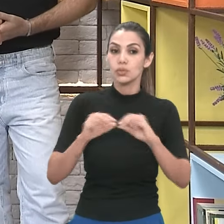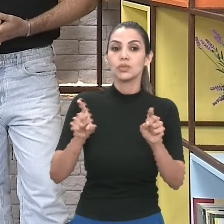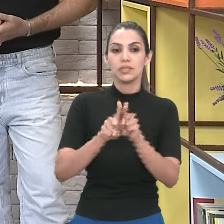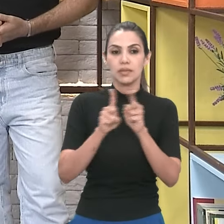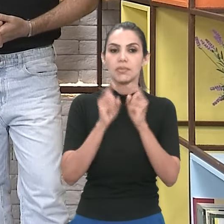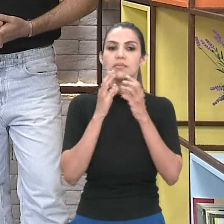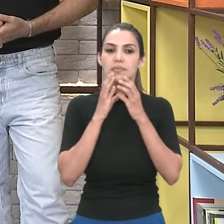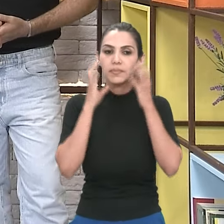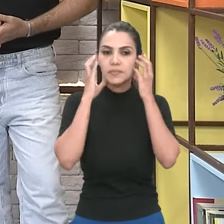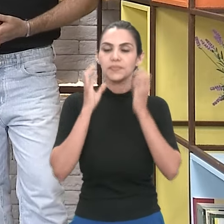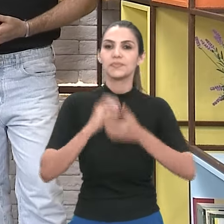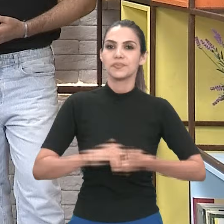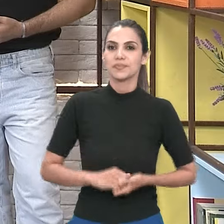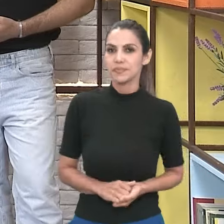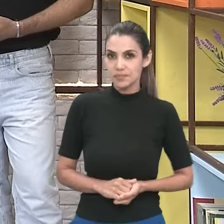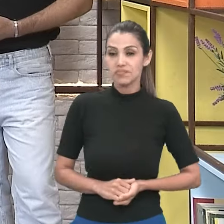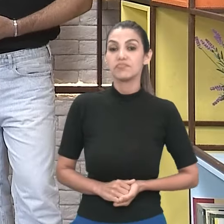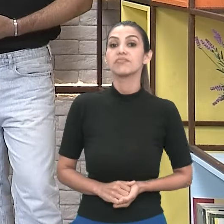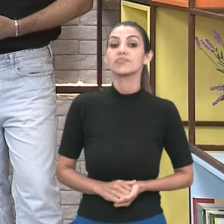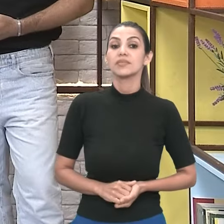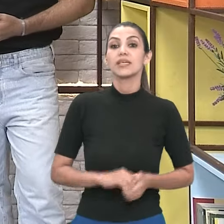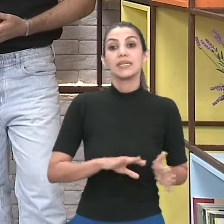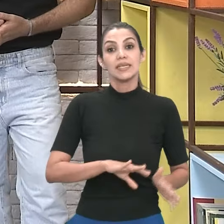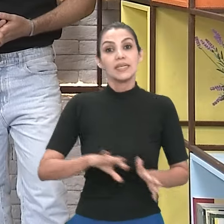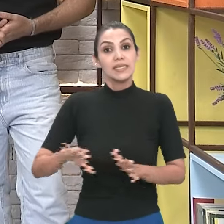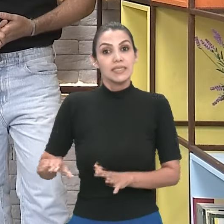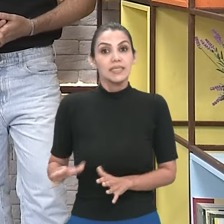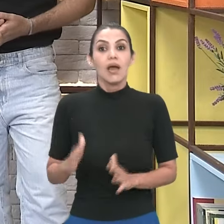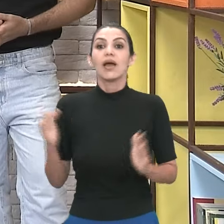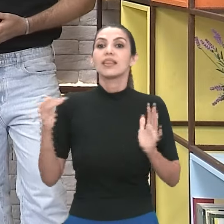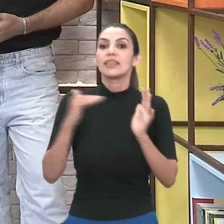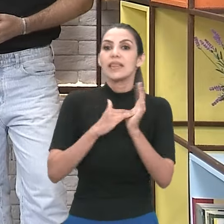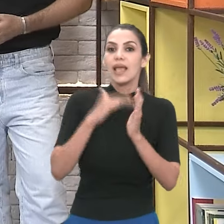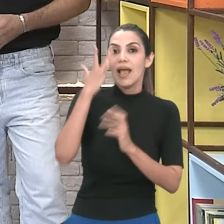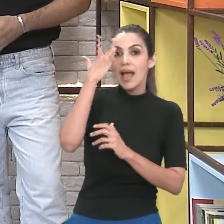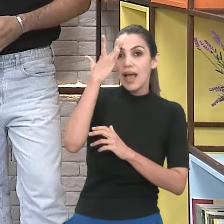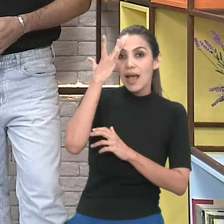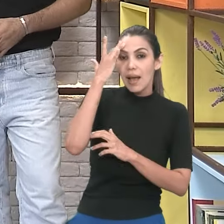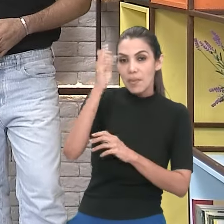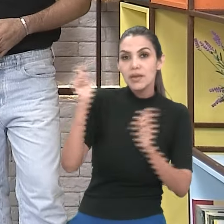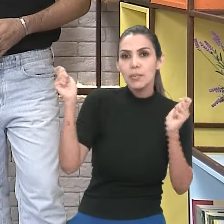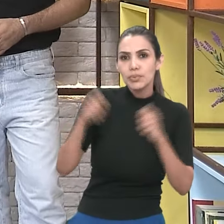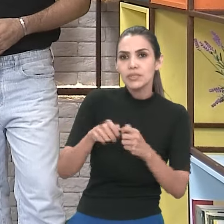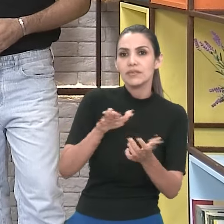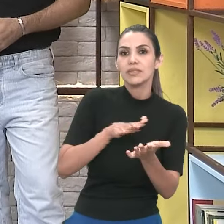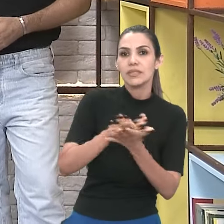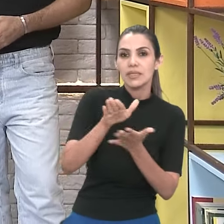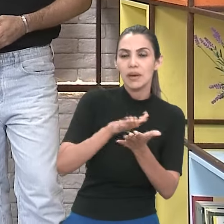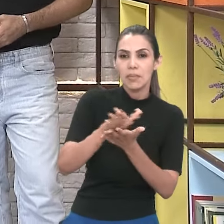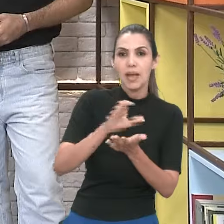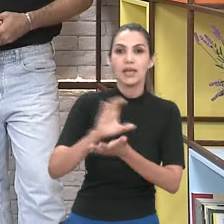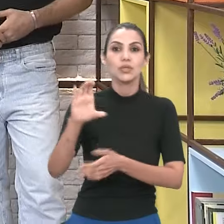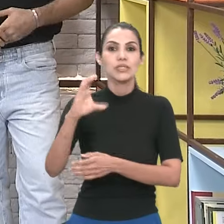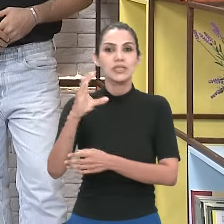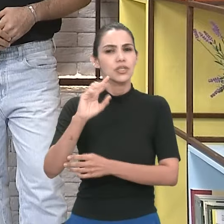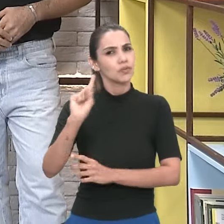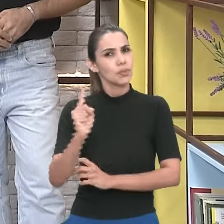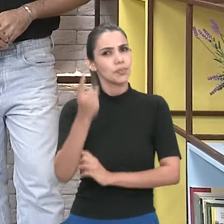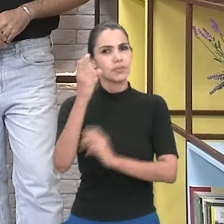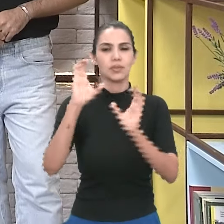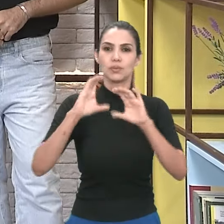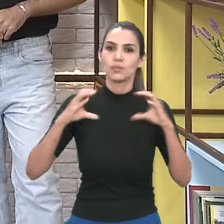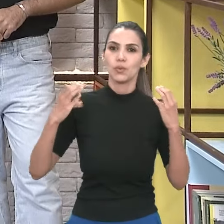uso barba. Bom, foi prorrogada até amanhã a submissão de trabalhos científicos para o primeiro Congresso